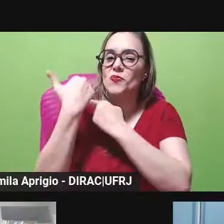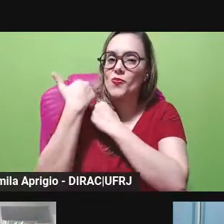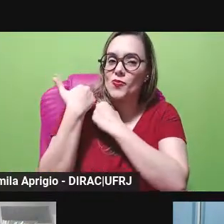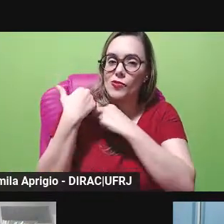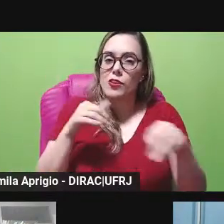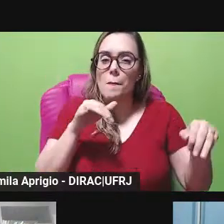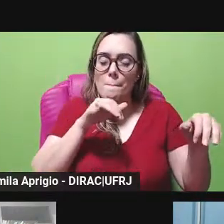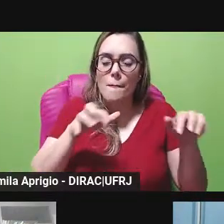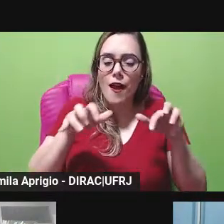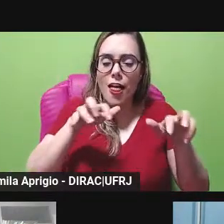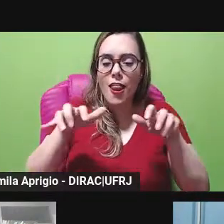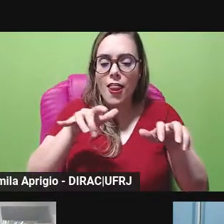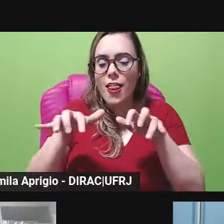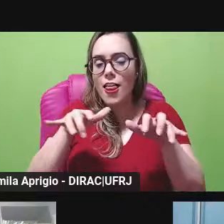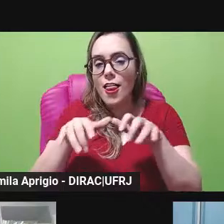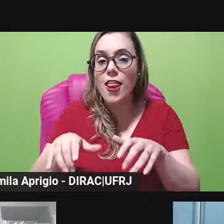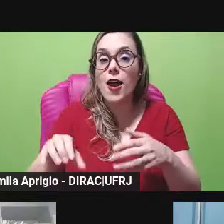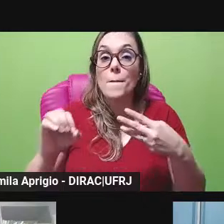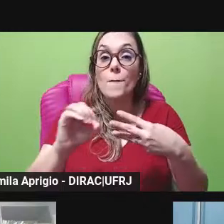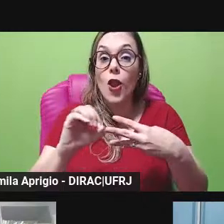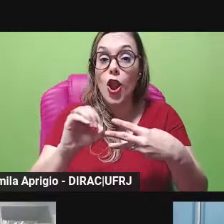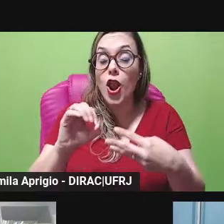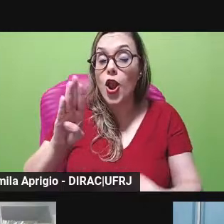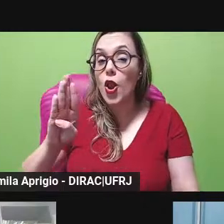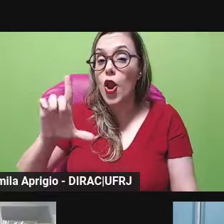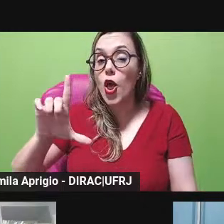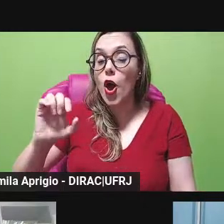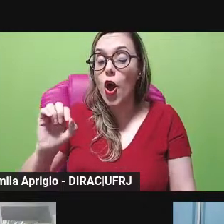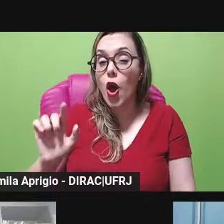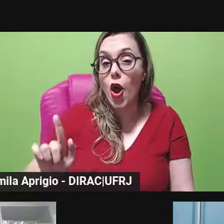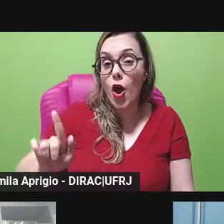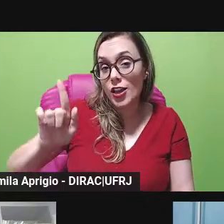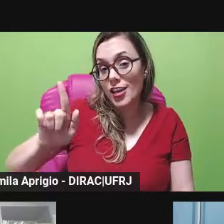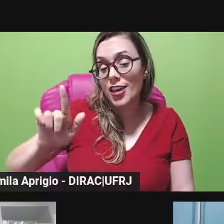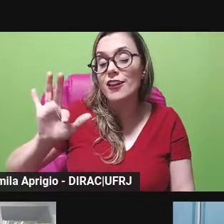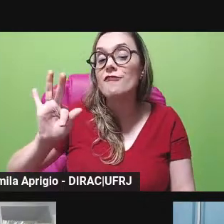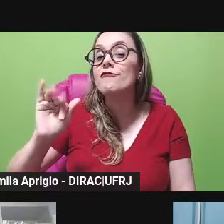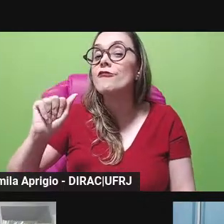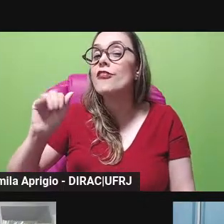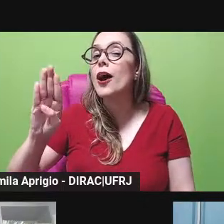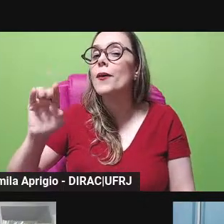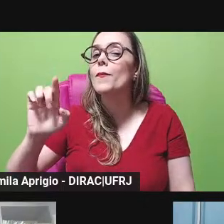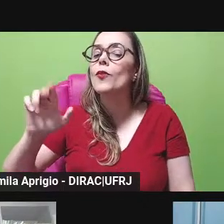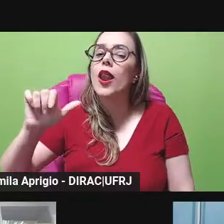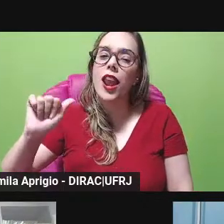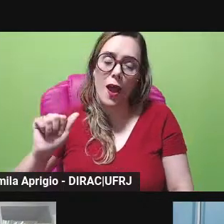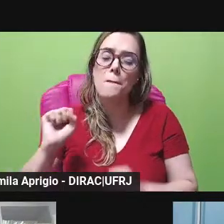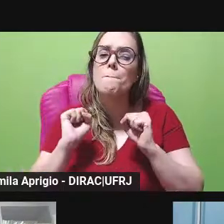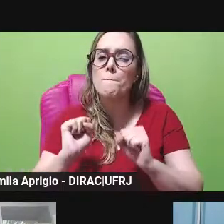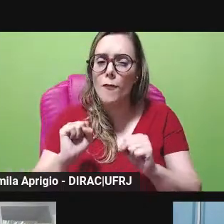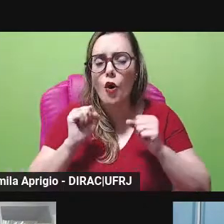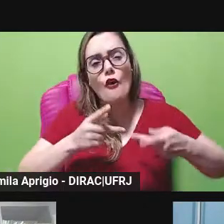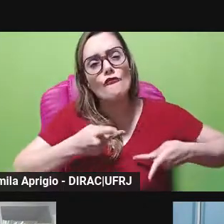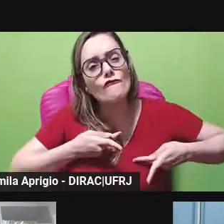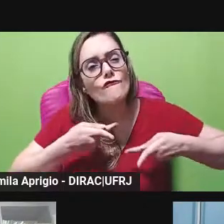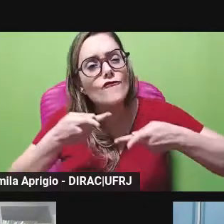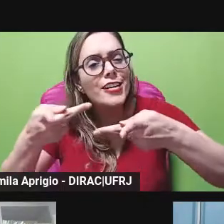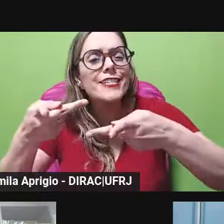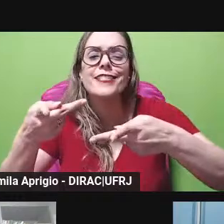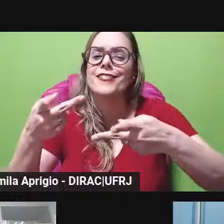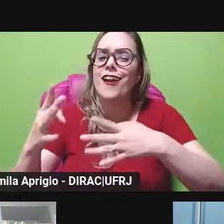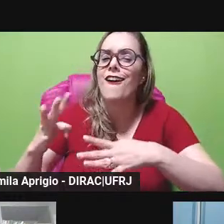o endereço para que vocês possam visitar a visita é imperdível